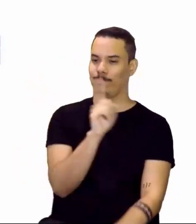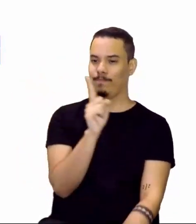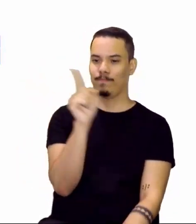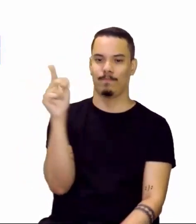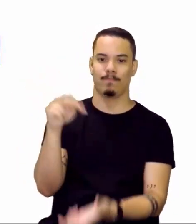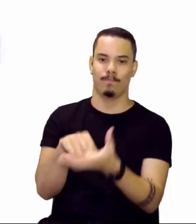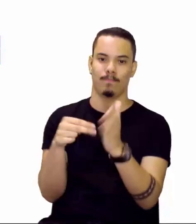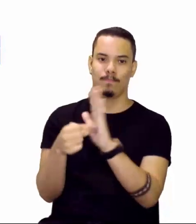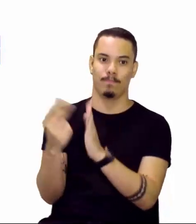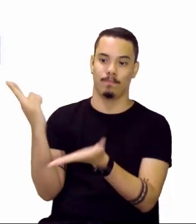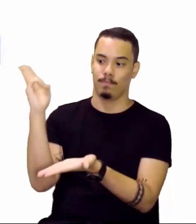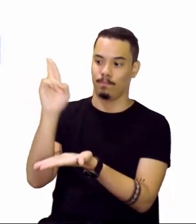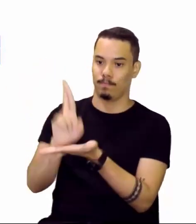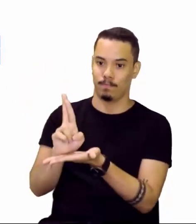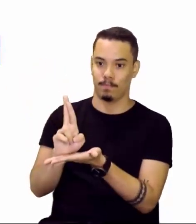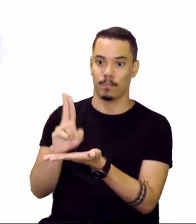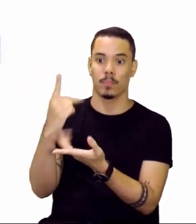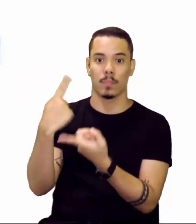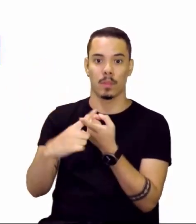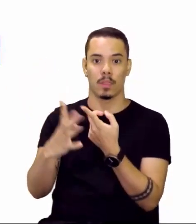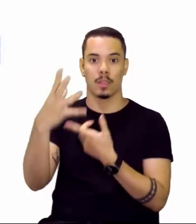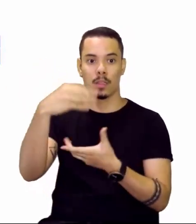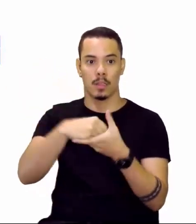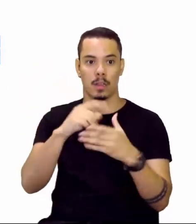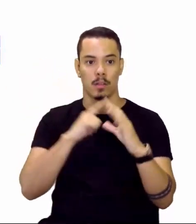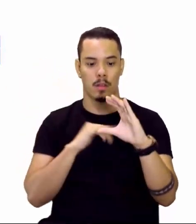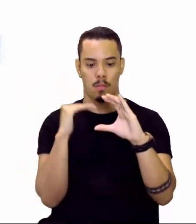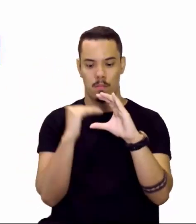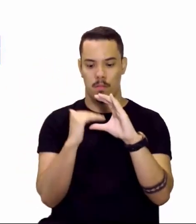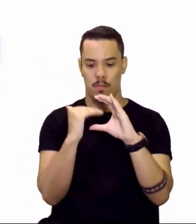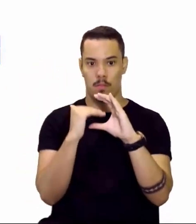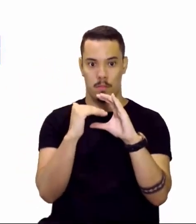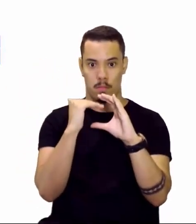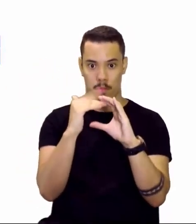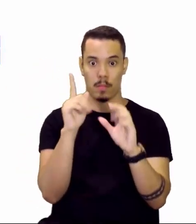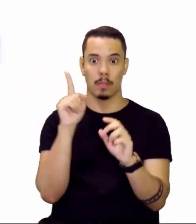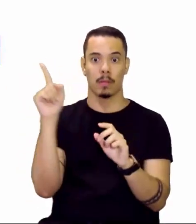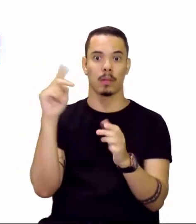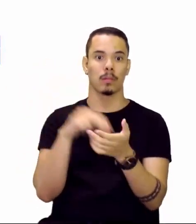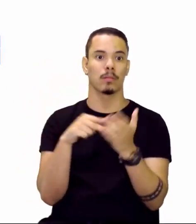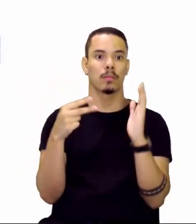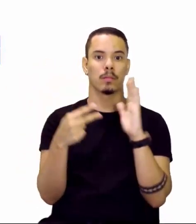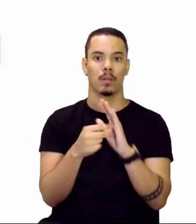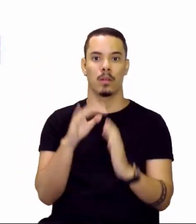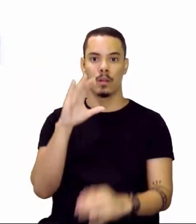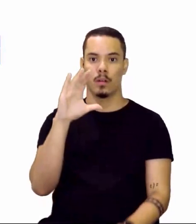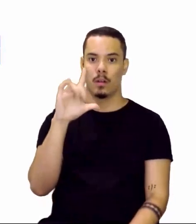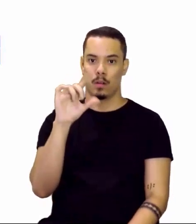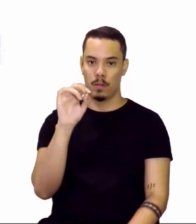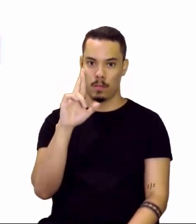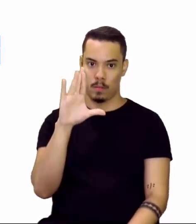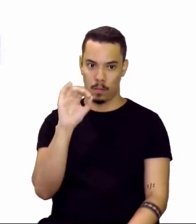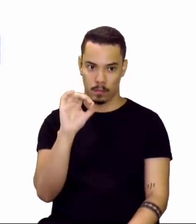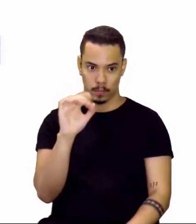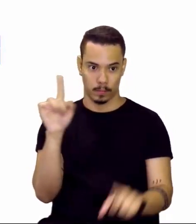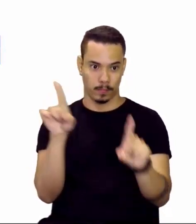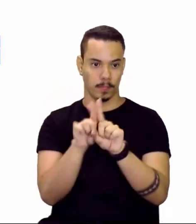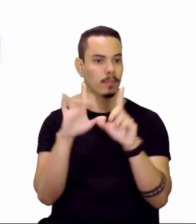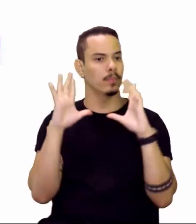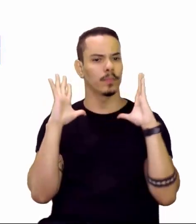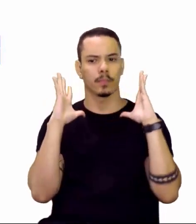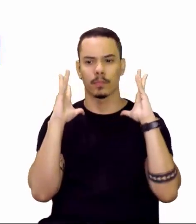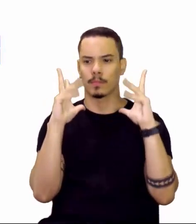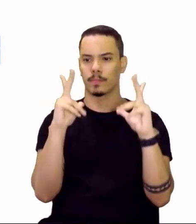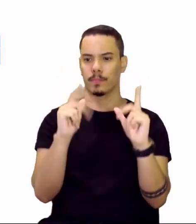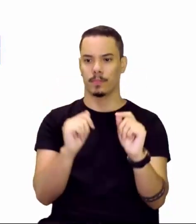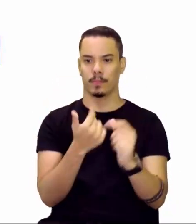representação, porque nós temos lá dentro os subníveis, né? Mas aqui com o cloro, assim como todos os